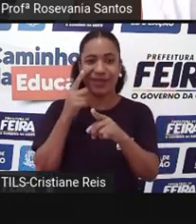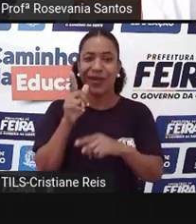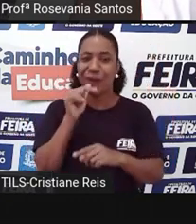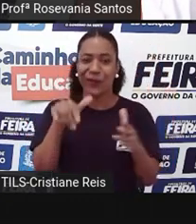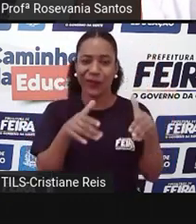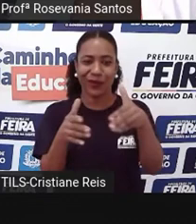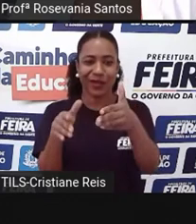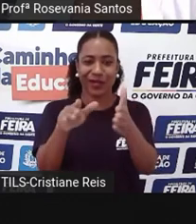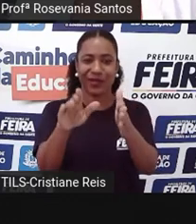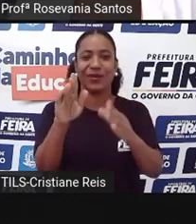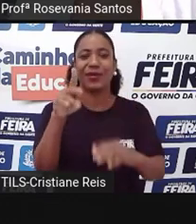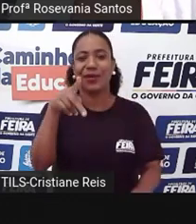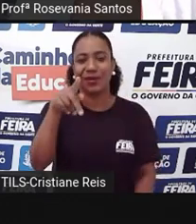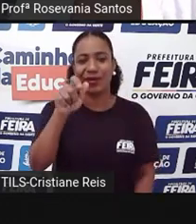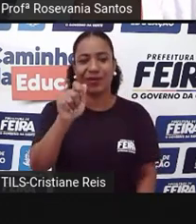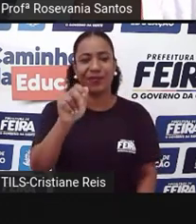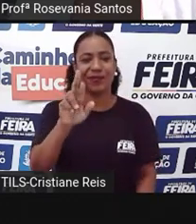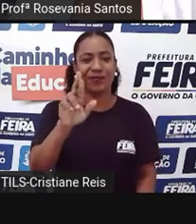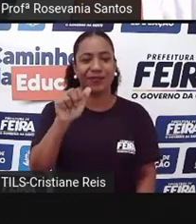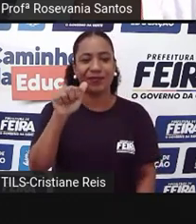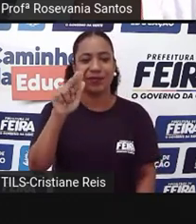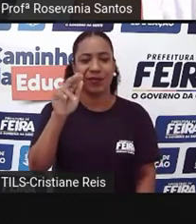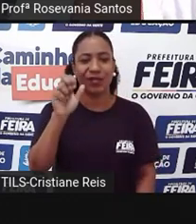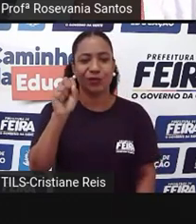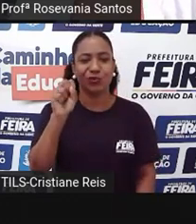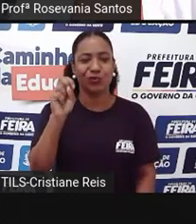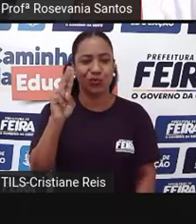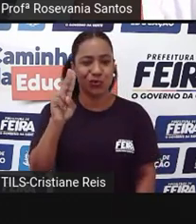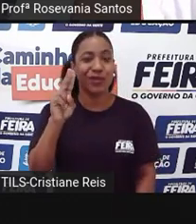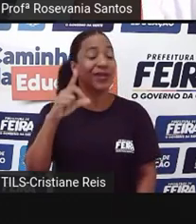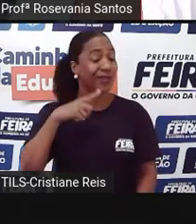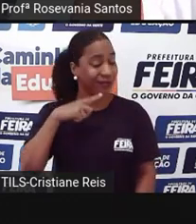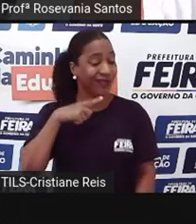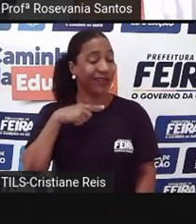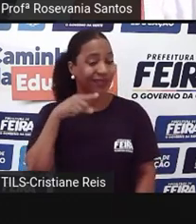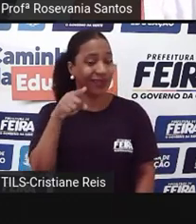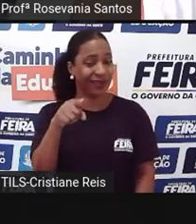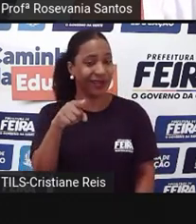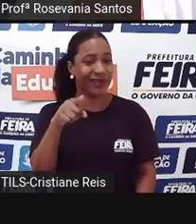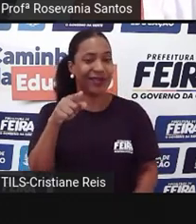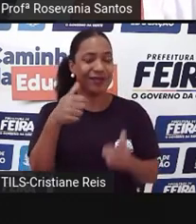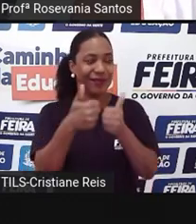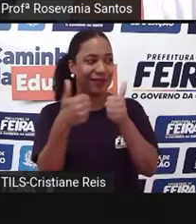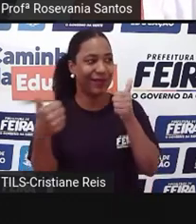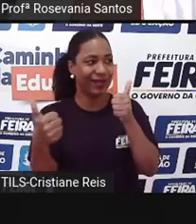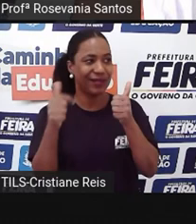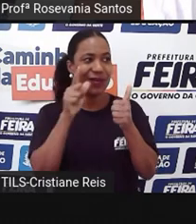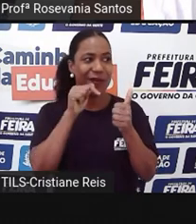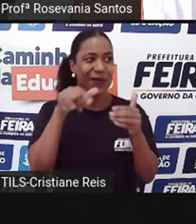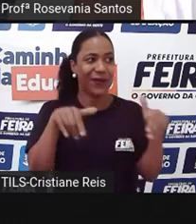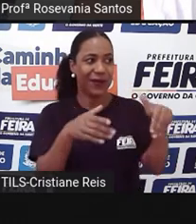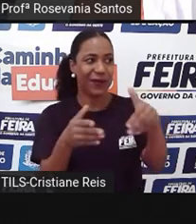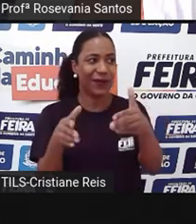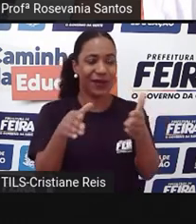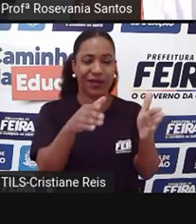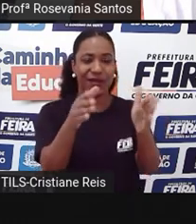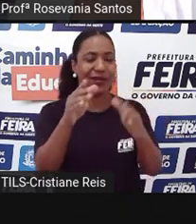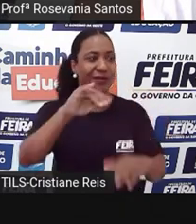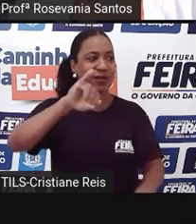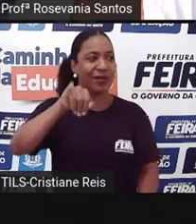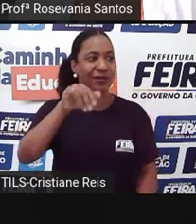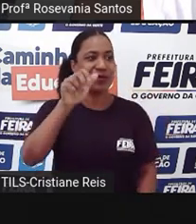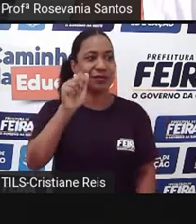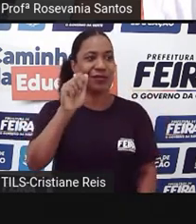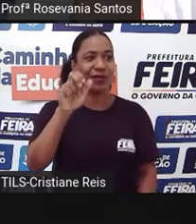daqui da nossa região, então a gente tem essa bacia hidrográfica aí, mas a principal mesmo,